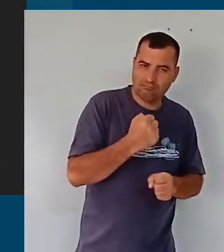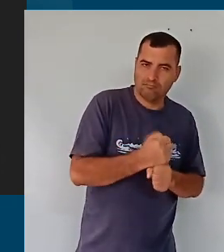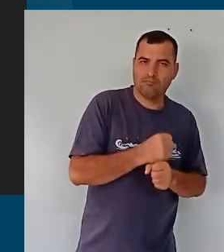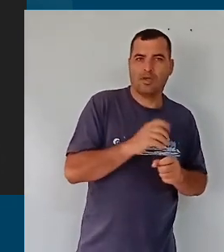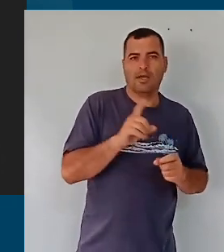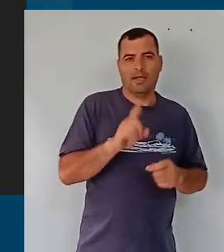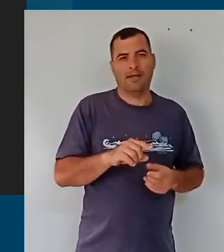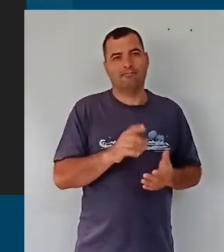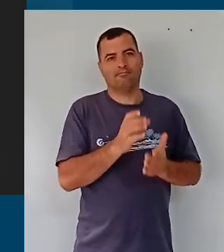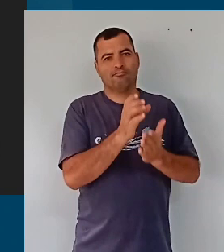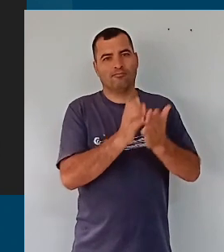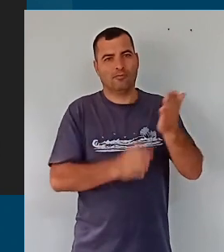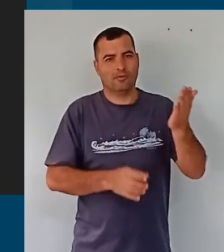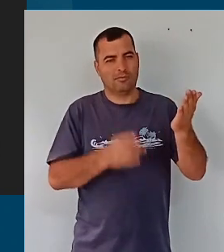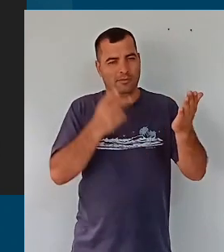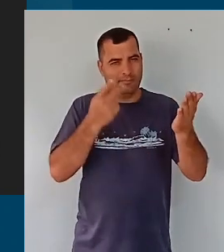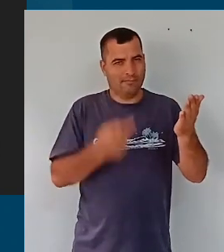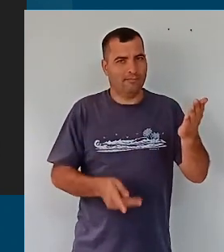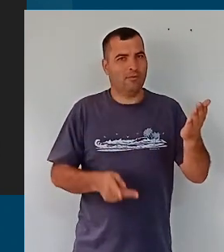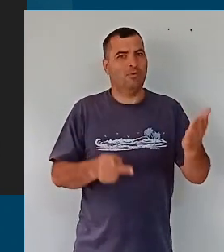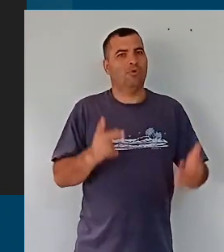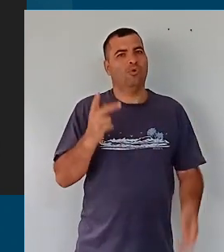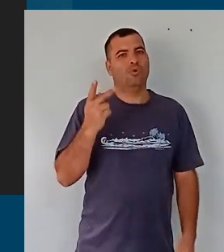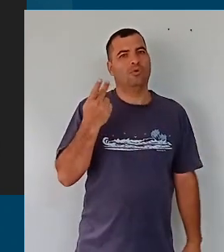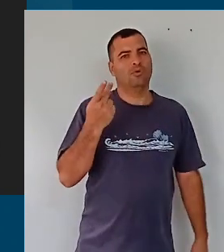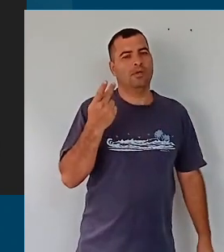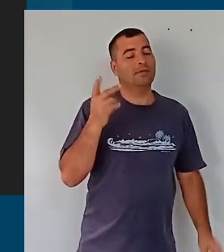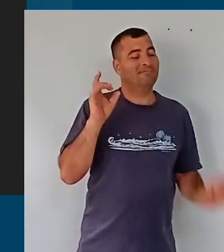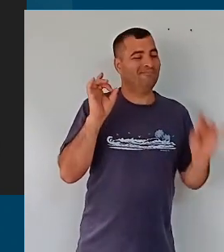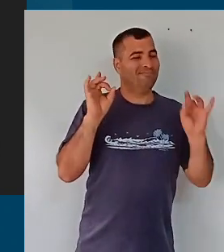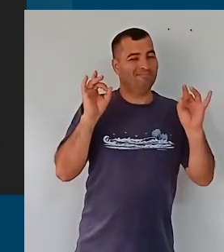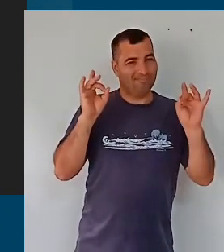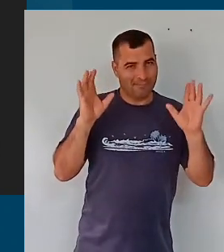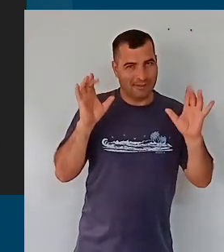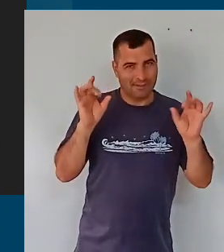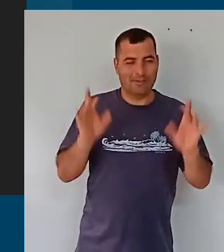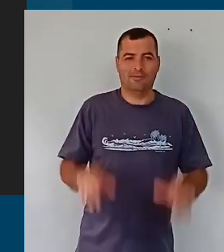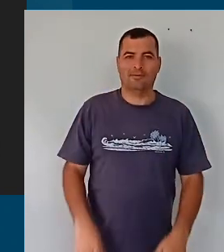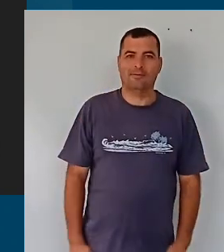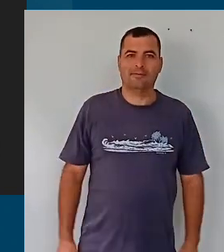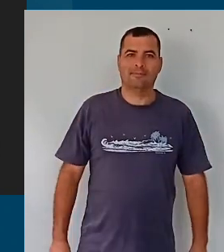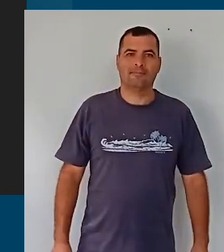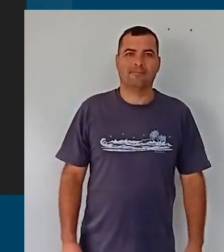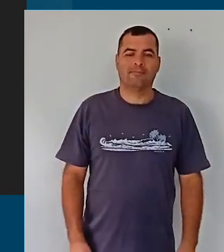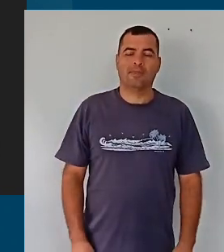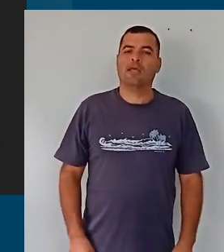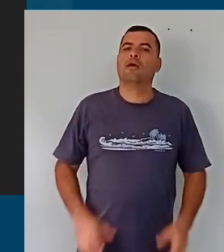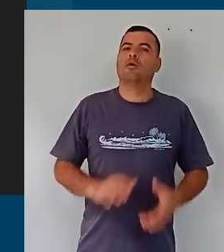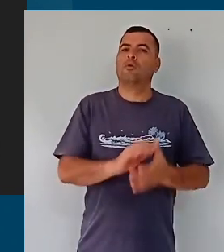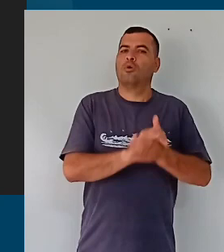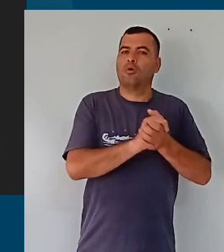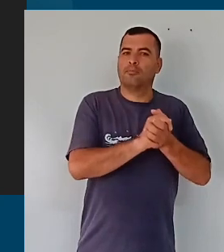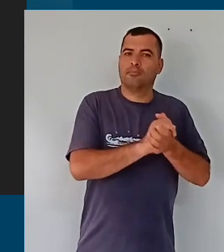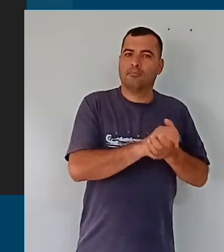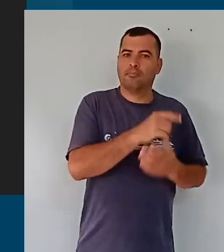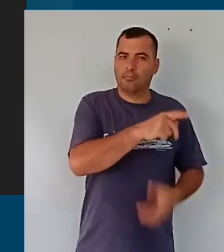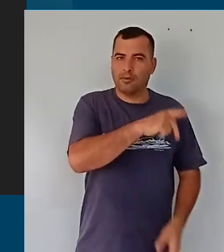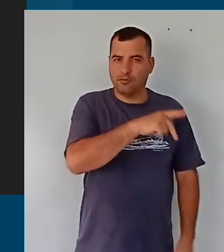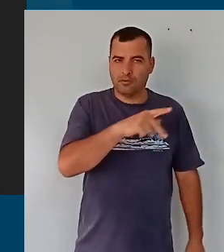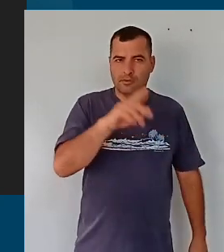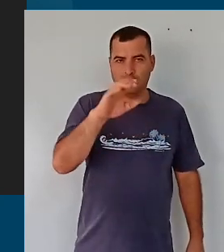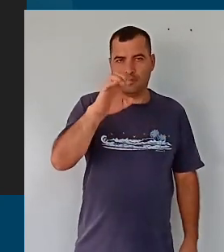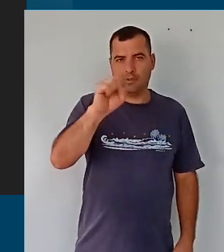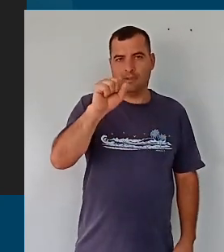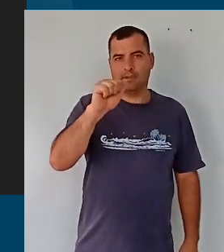currículo, né? Currículo próprio e como isso tem sido tão especial. Eu quero aqui cumprimentar o professor César